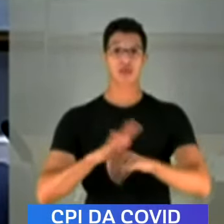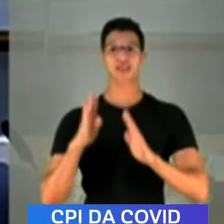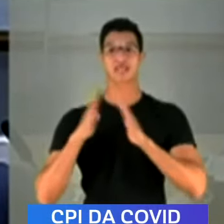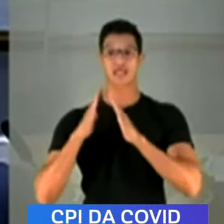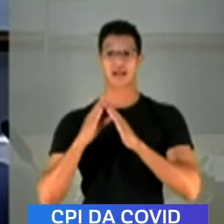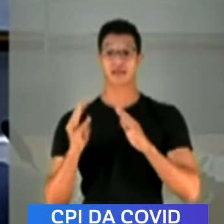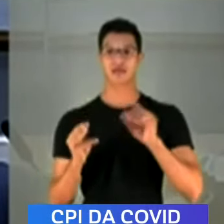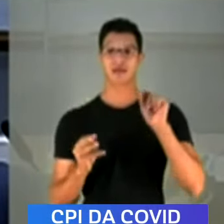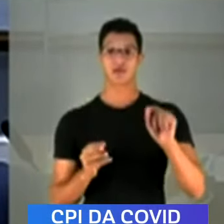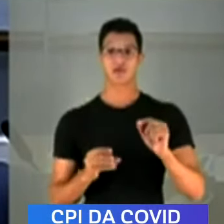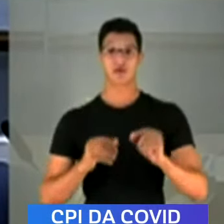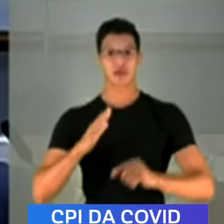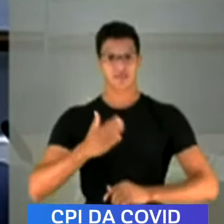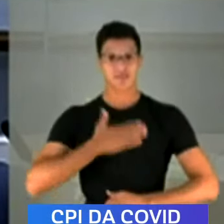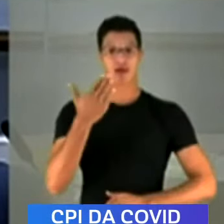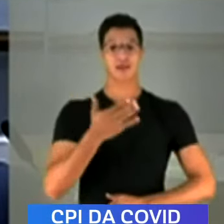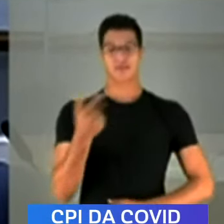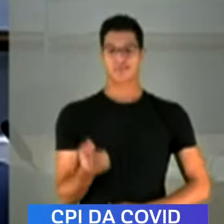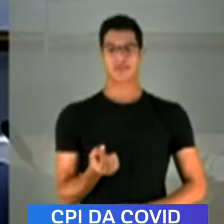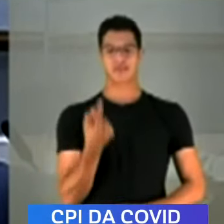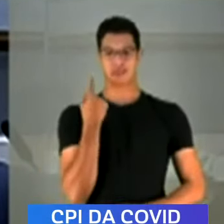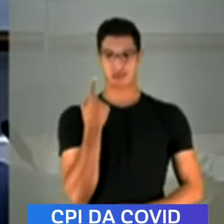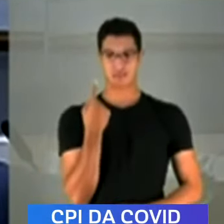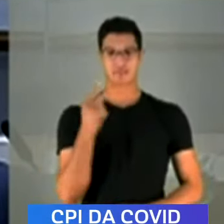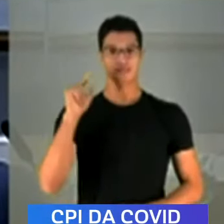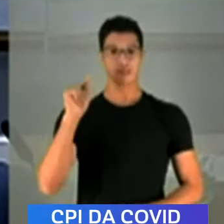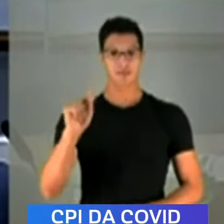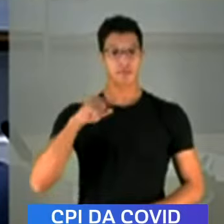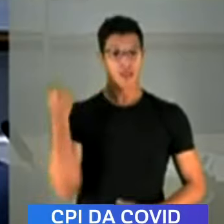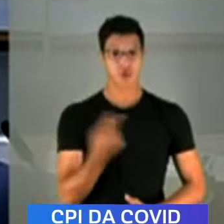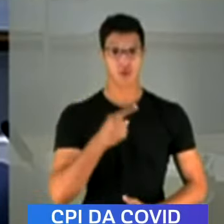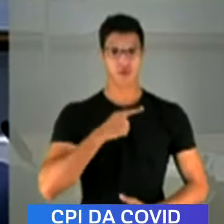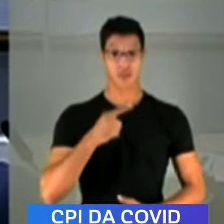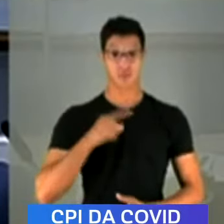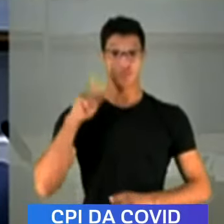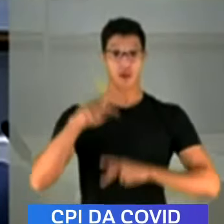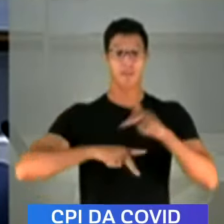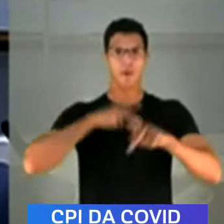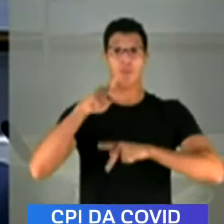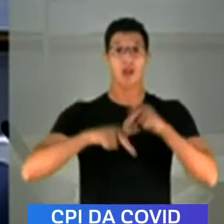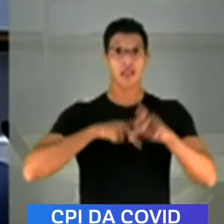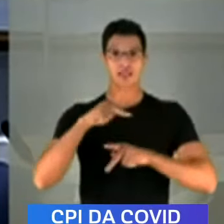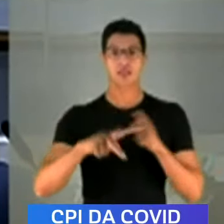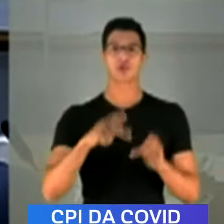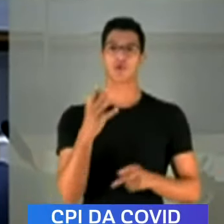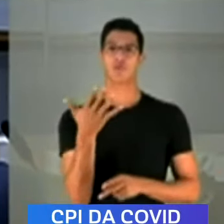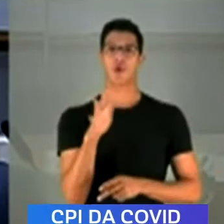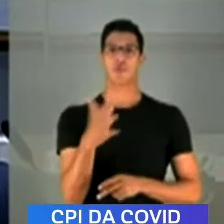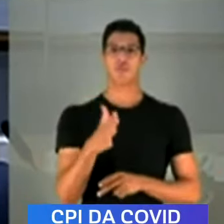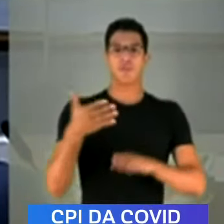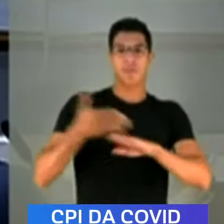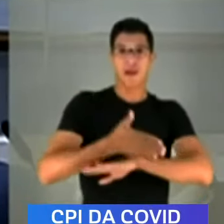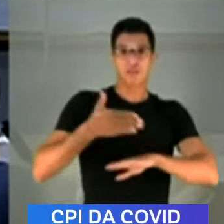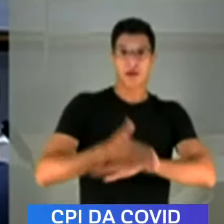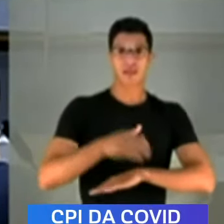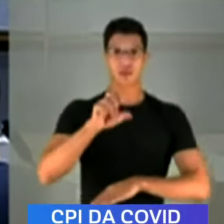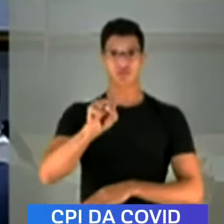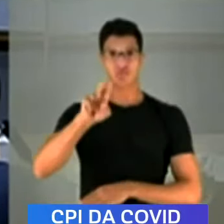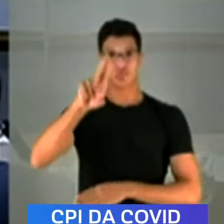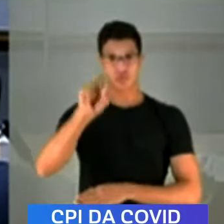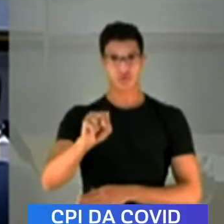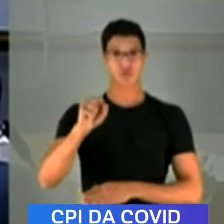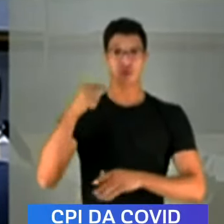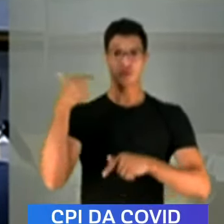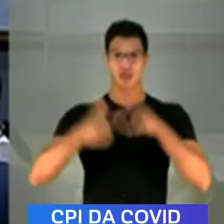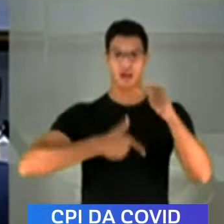casa. E o que me causou mais estranheza é que nós temos uma população de participantes do sistema de saúde,